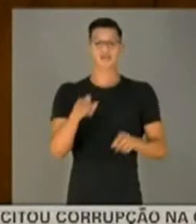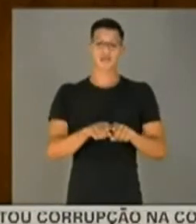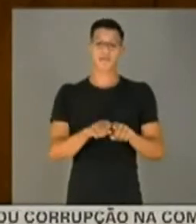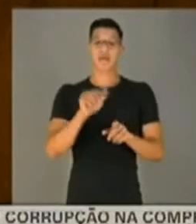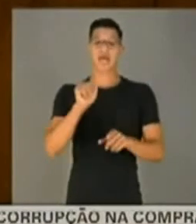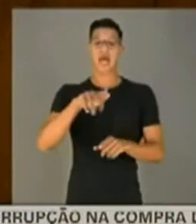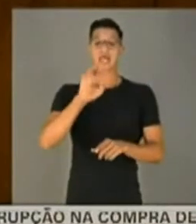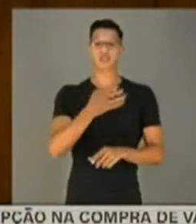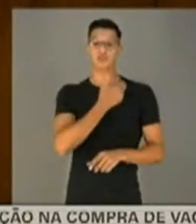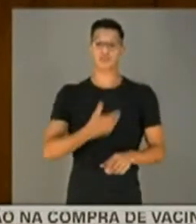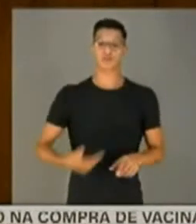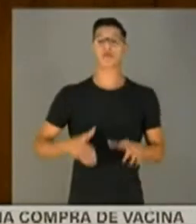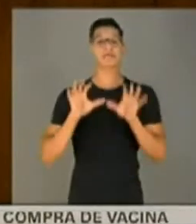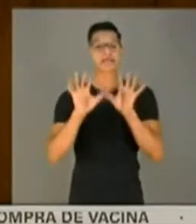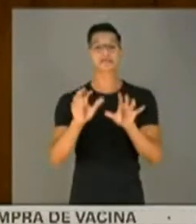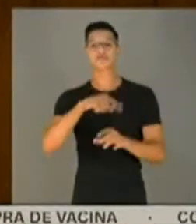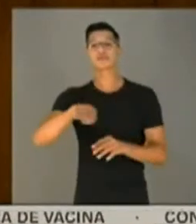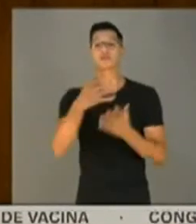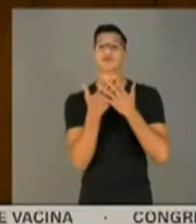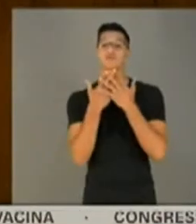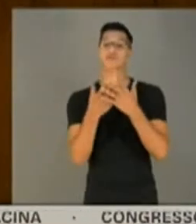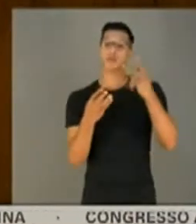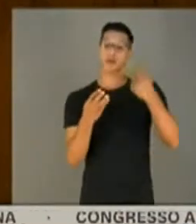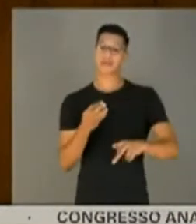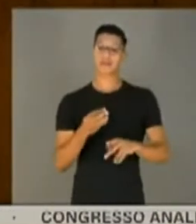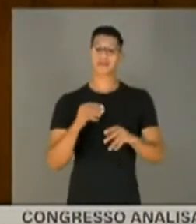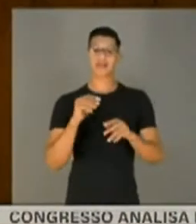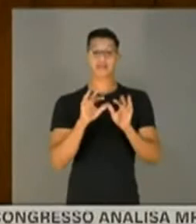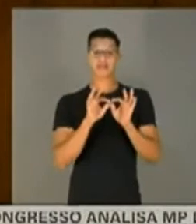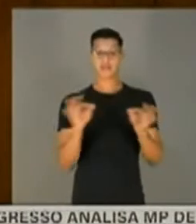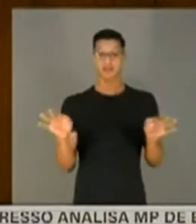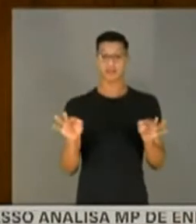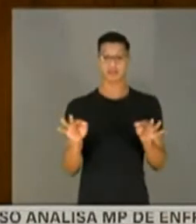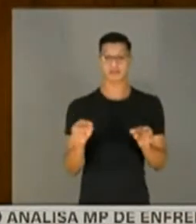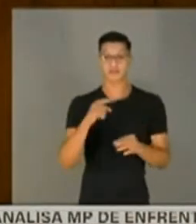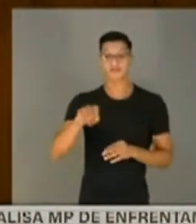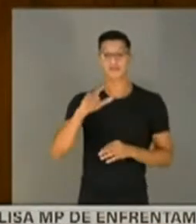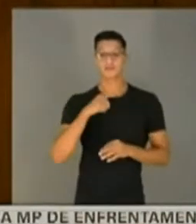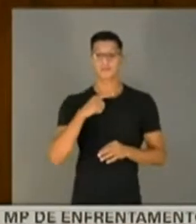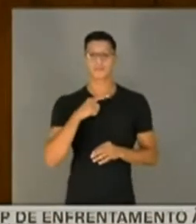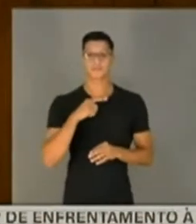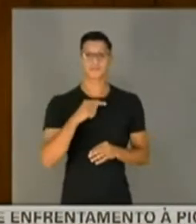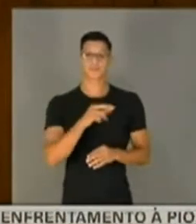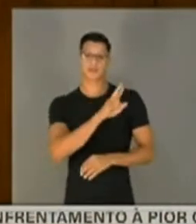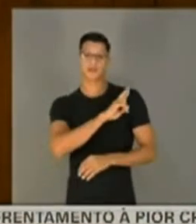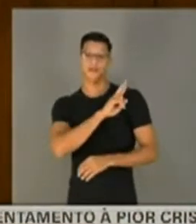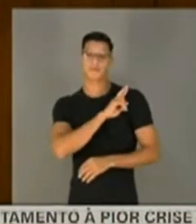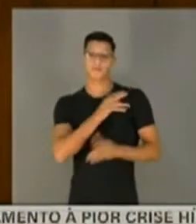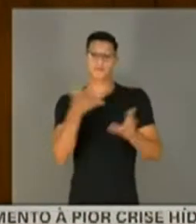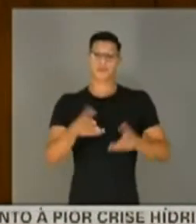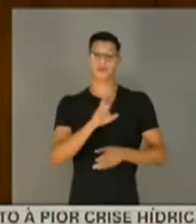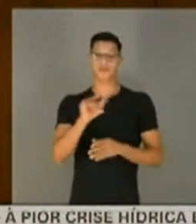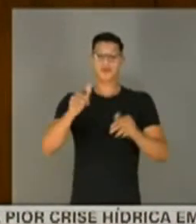agente público. E isso o senhor confessou aqui. E nessa simples confissão, o senhor tem a atribuição que agora